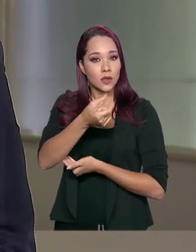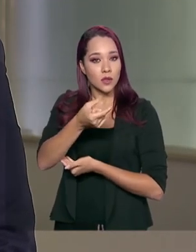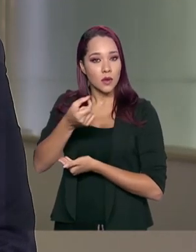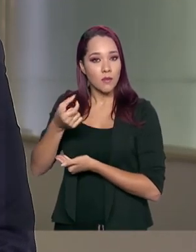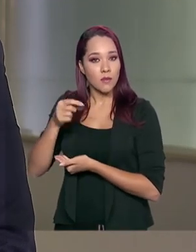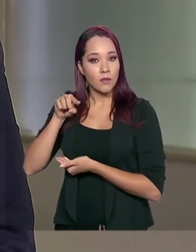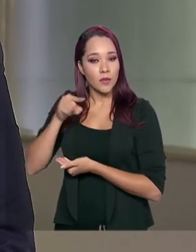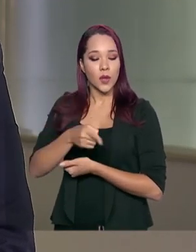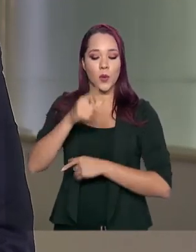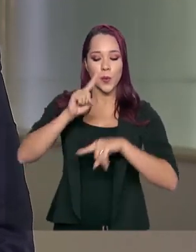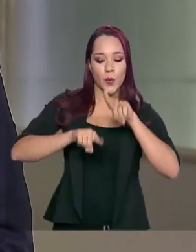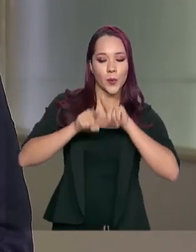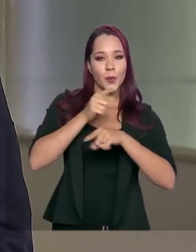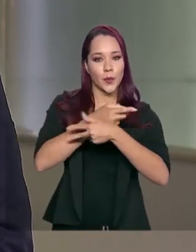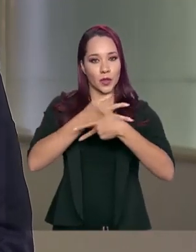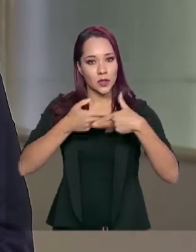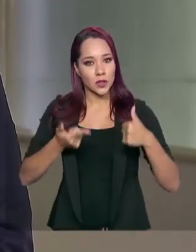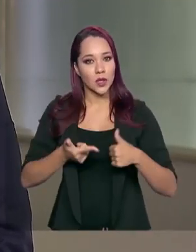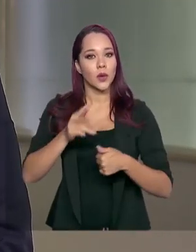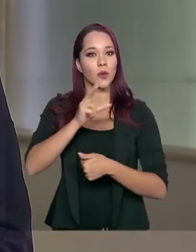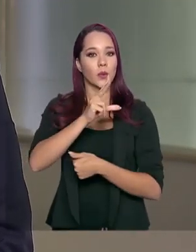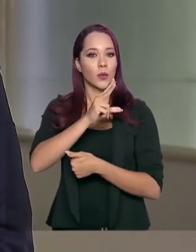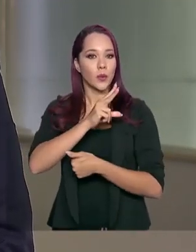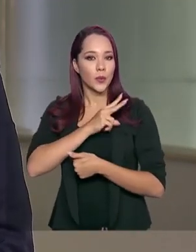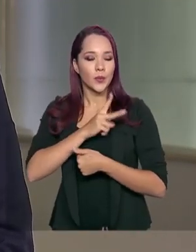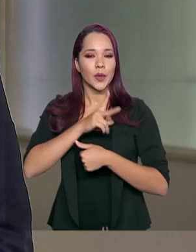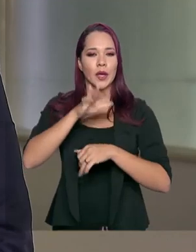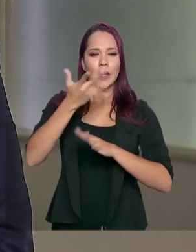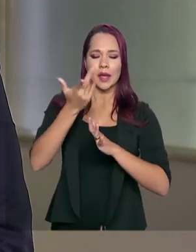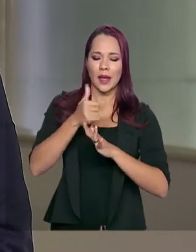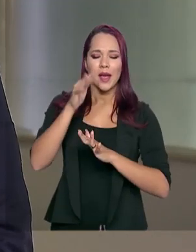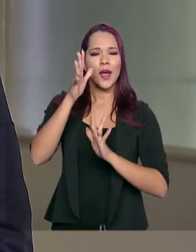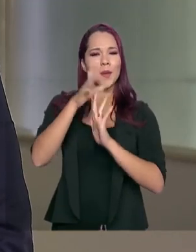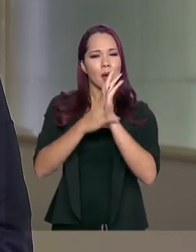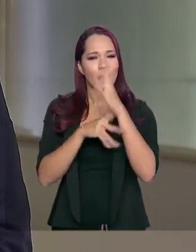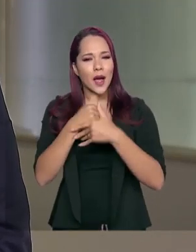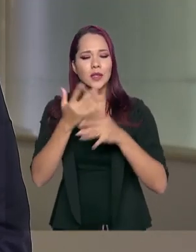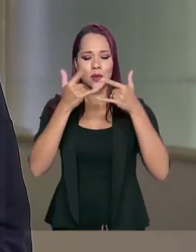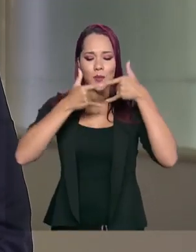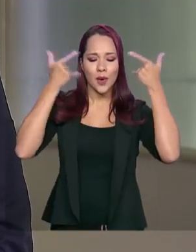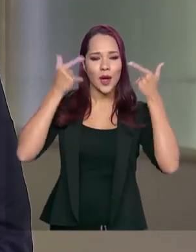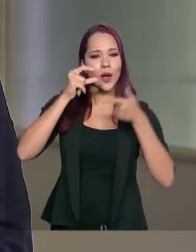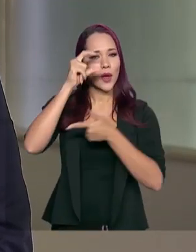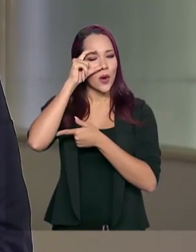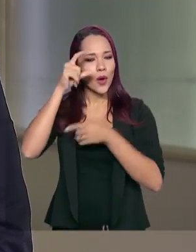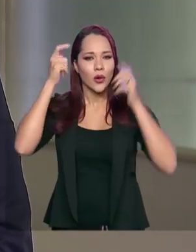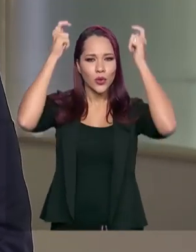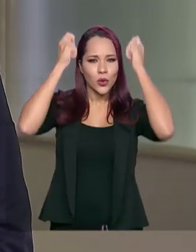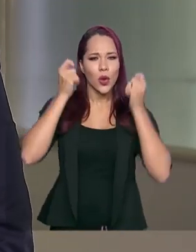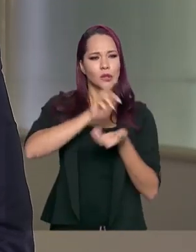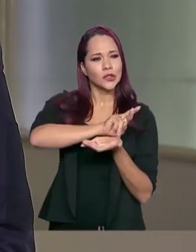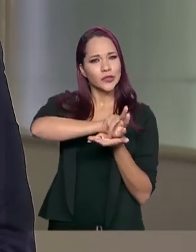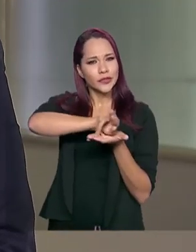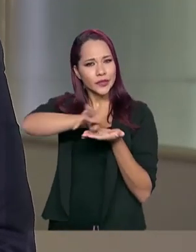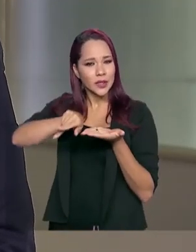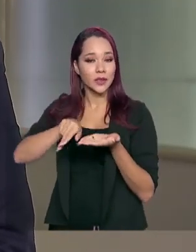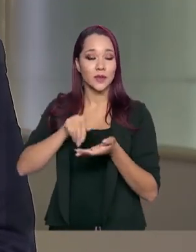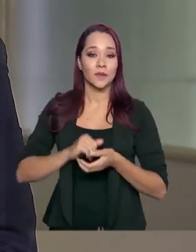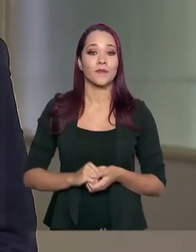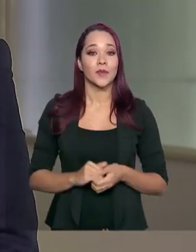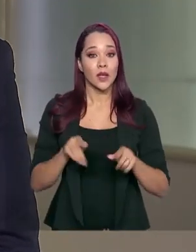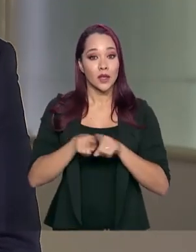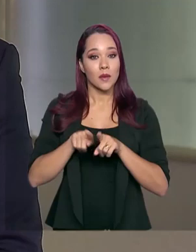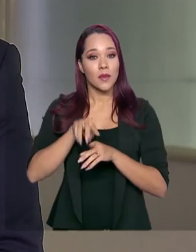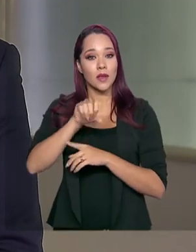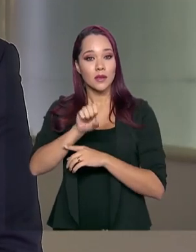de material de proteção individual, envolvendo luvas, máscaras, toucas, óculos, dentre outros itens. Também a